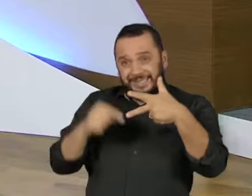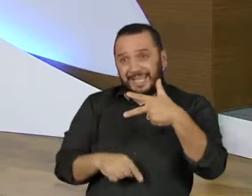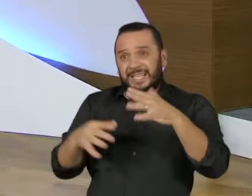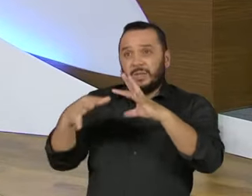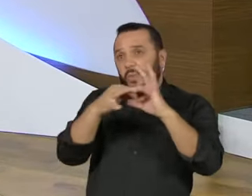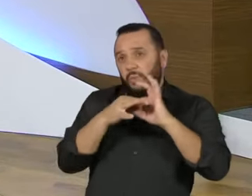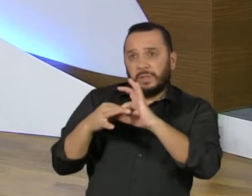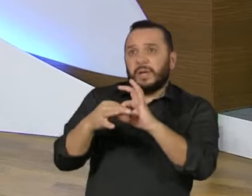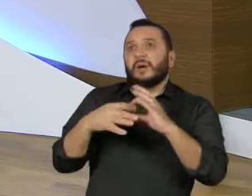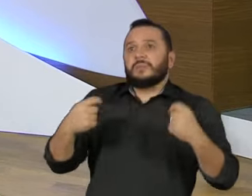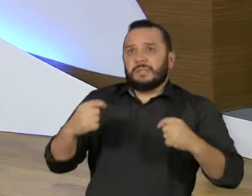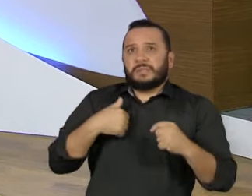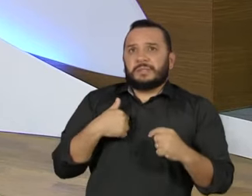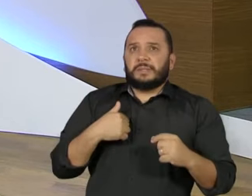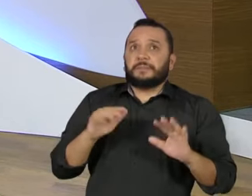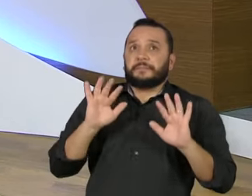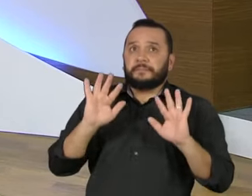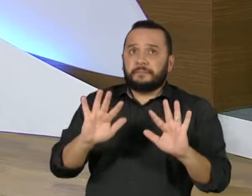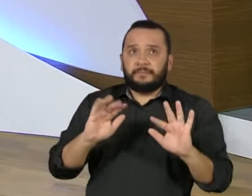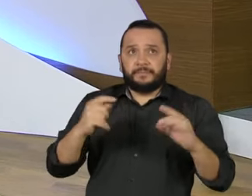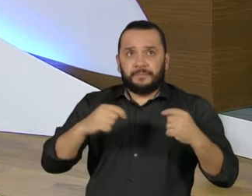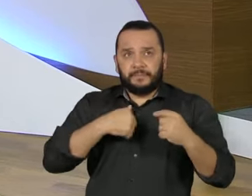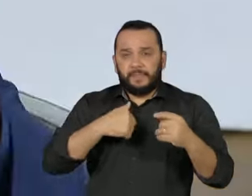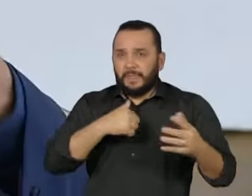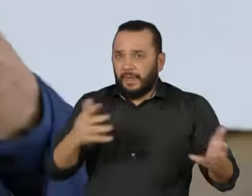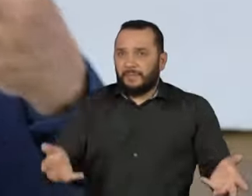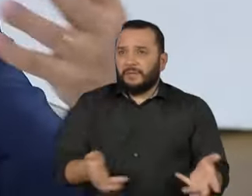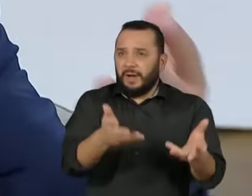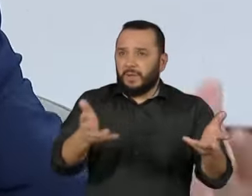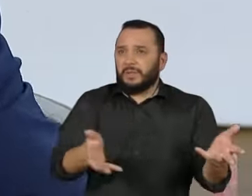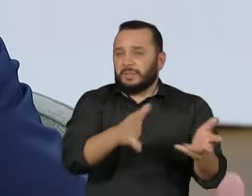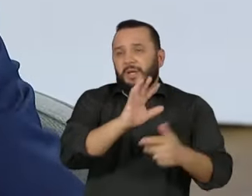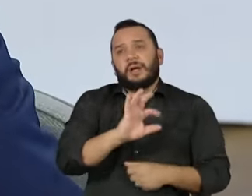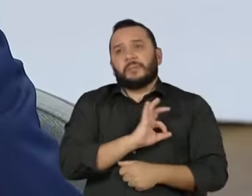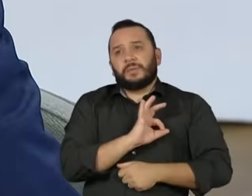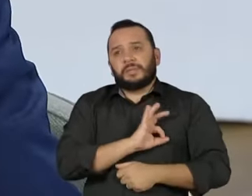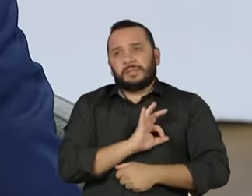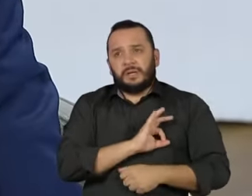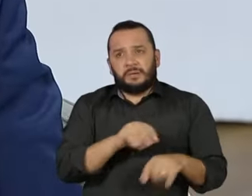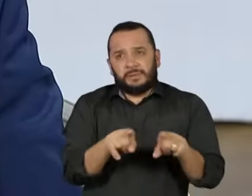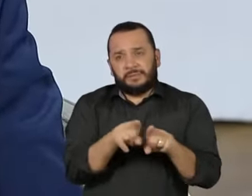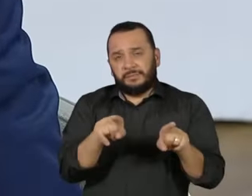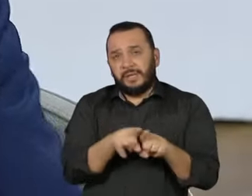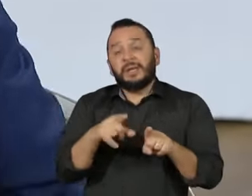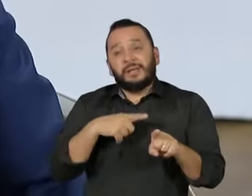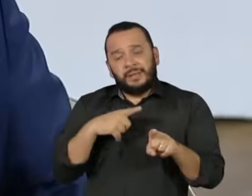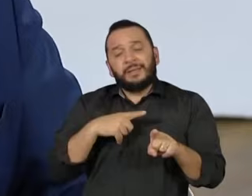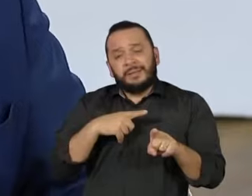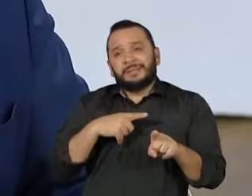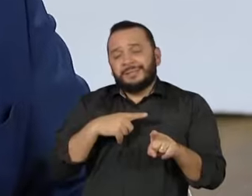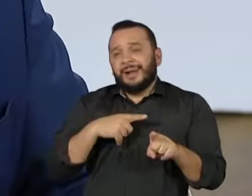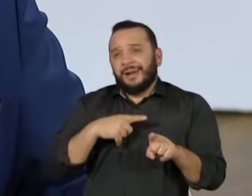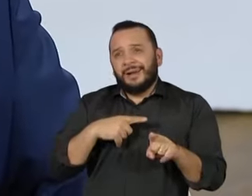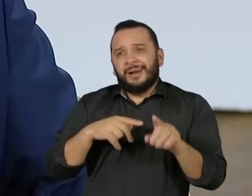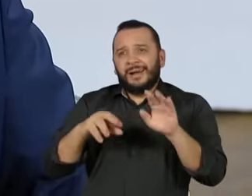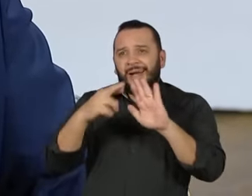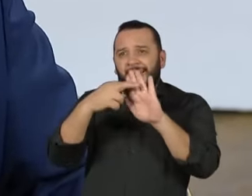envolver a valorização dos policiais, assim, dentro de uma política pública. Que essa